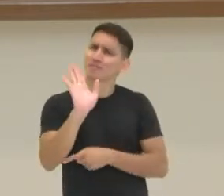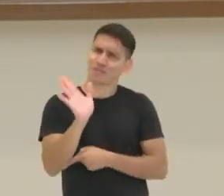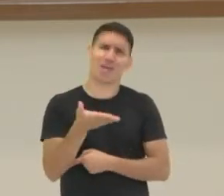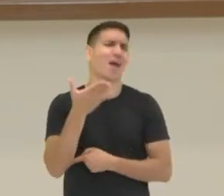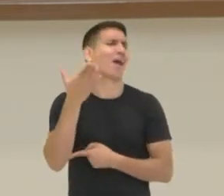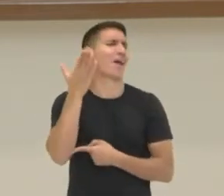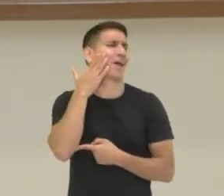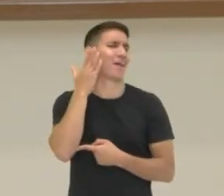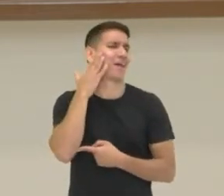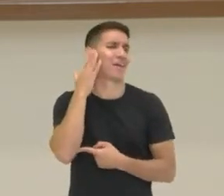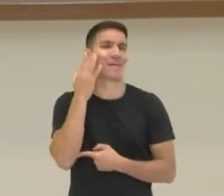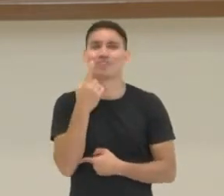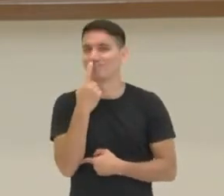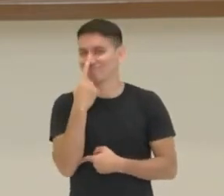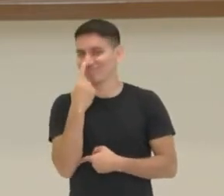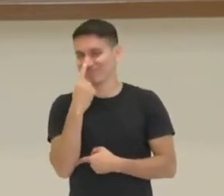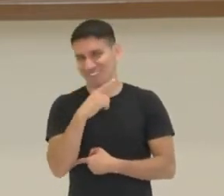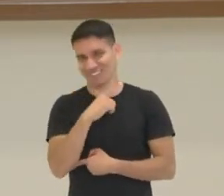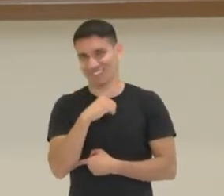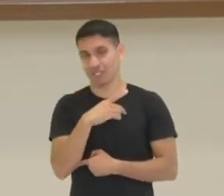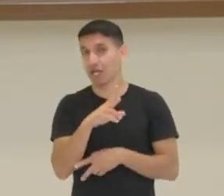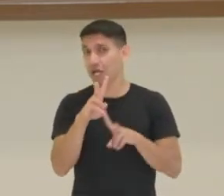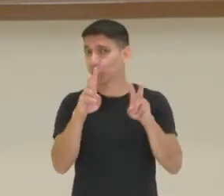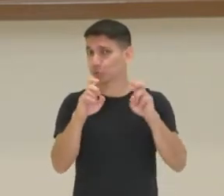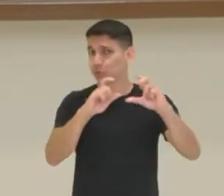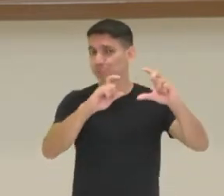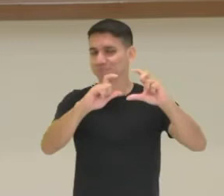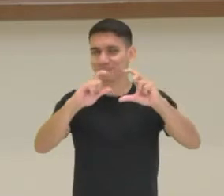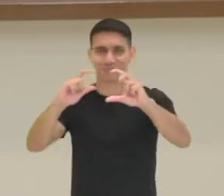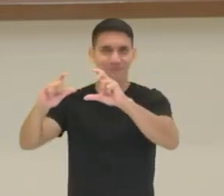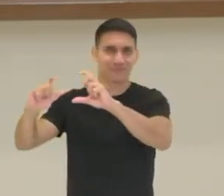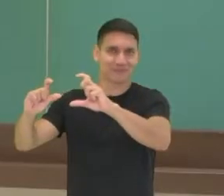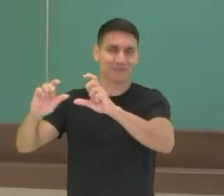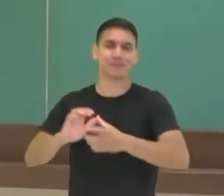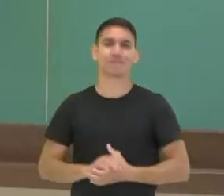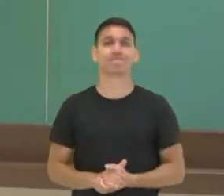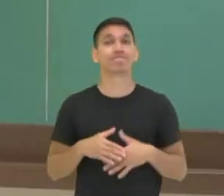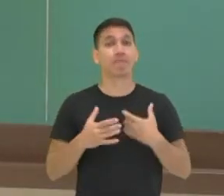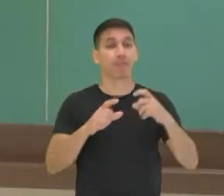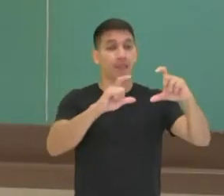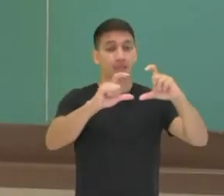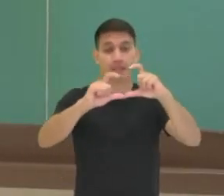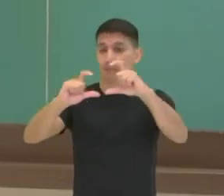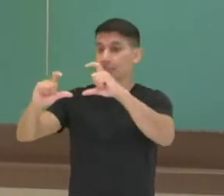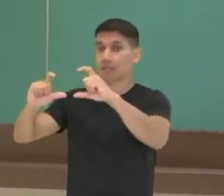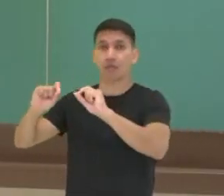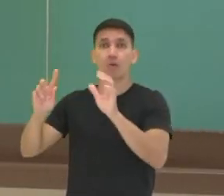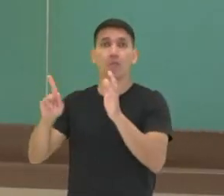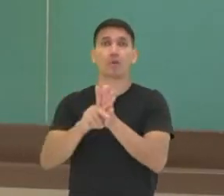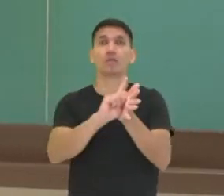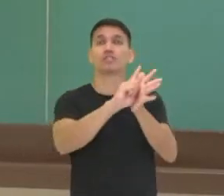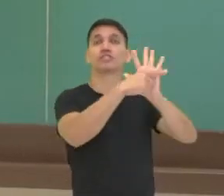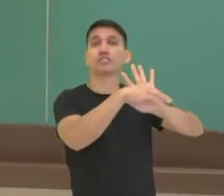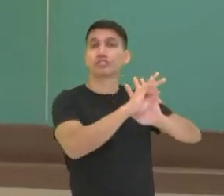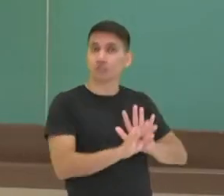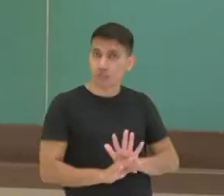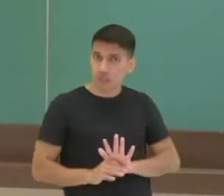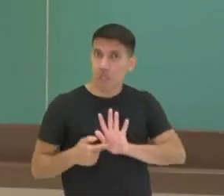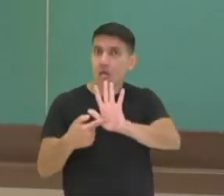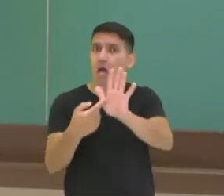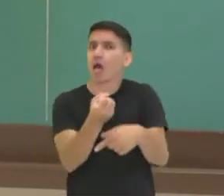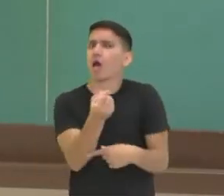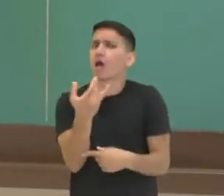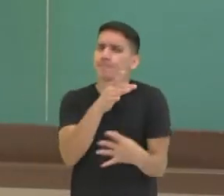familiarizados. Vamos conversar sobre tirinhas. As tirinhas, enquanto gênero textual, apresentam algumas